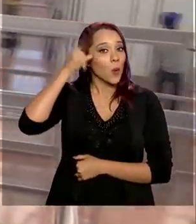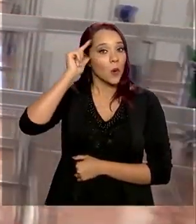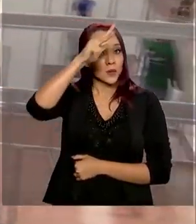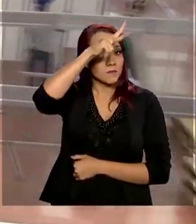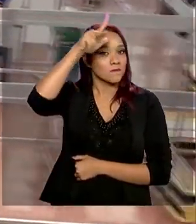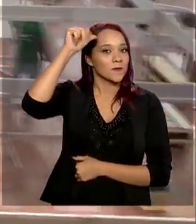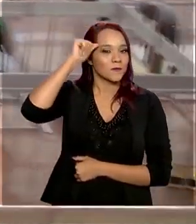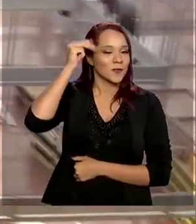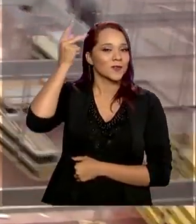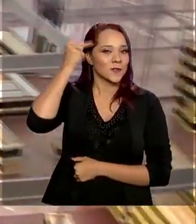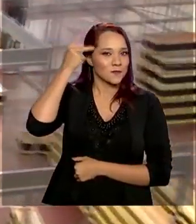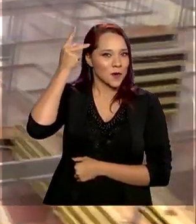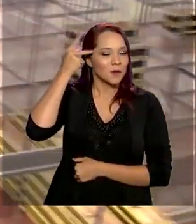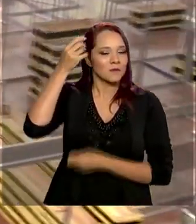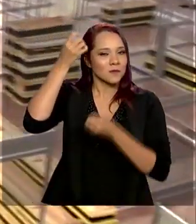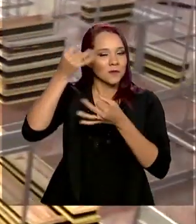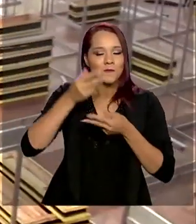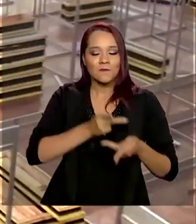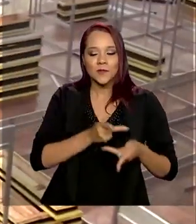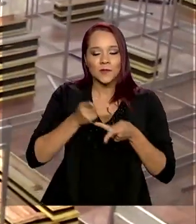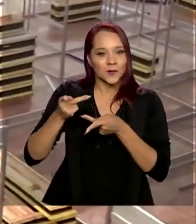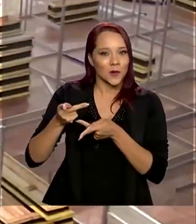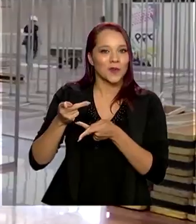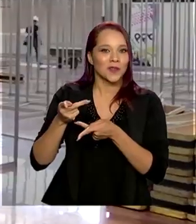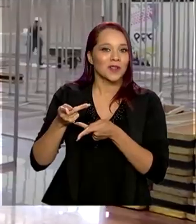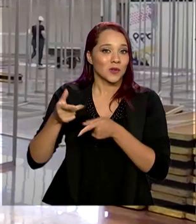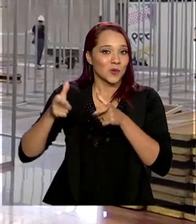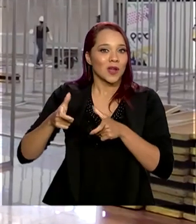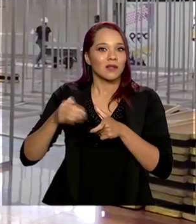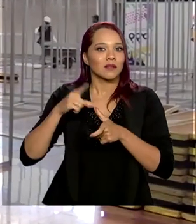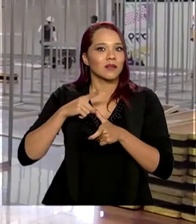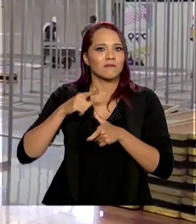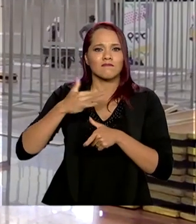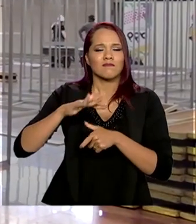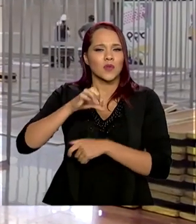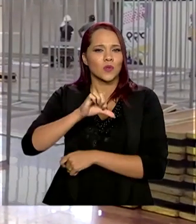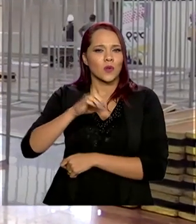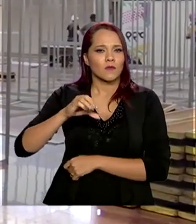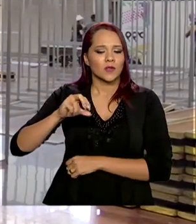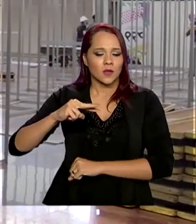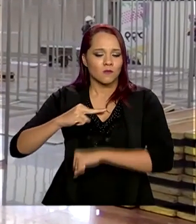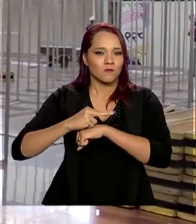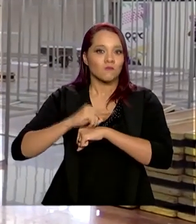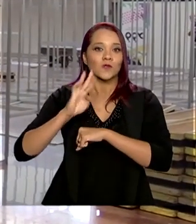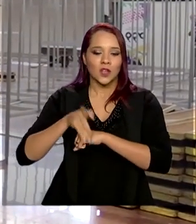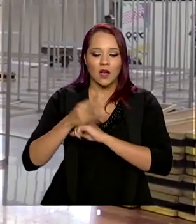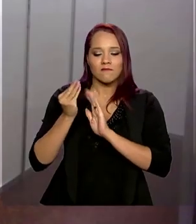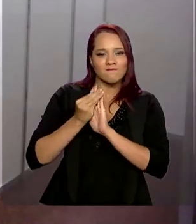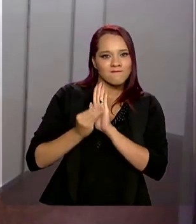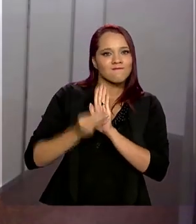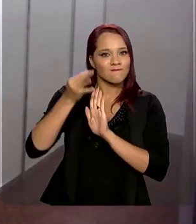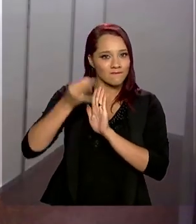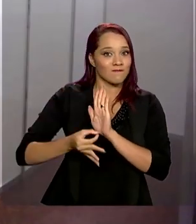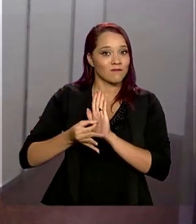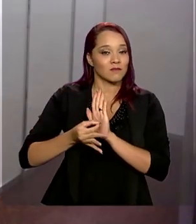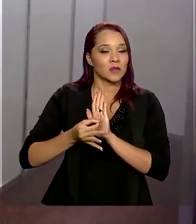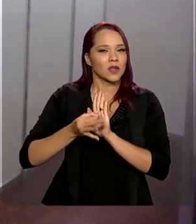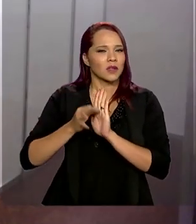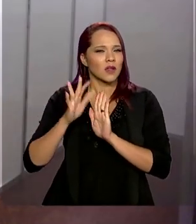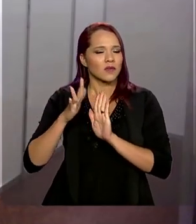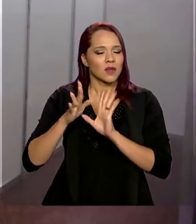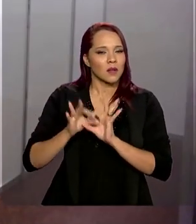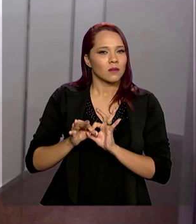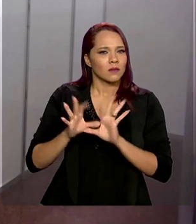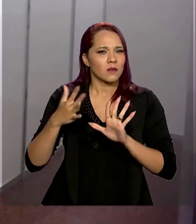prefeito de São Paulo, Bruno Covas, visitou o Anhembi, onde quase 900 leitos já foram instalados. Eles devem estar